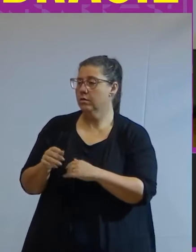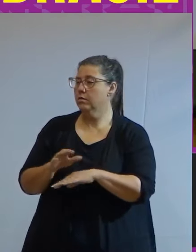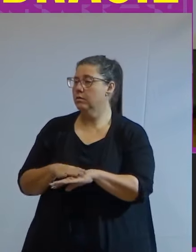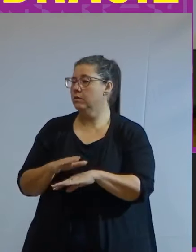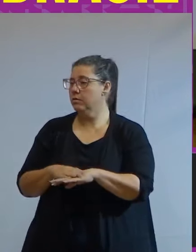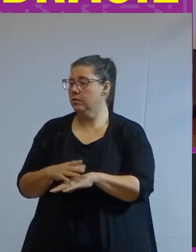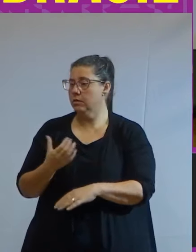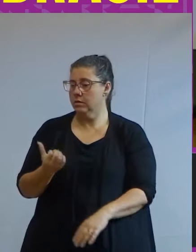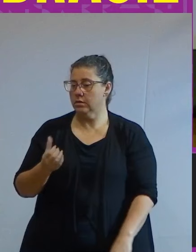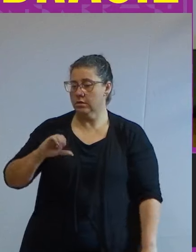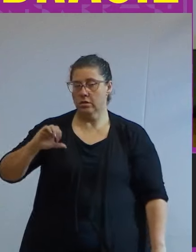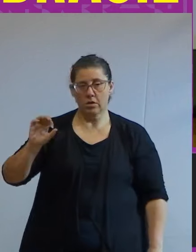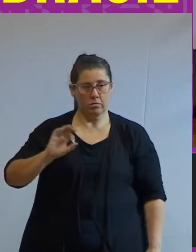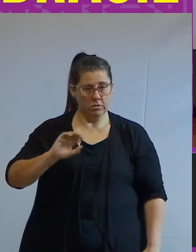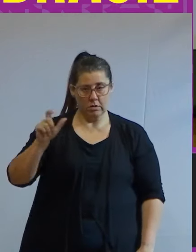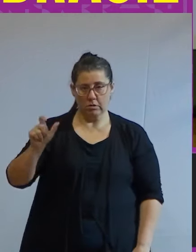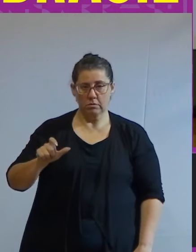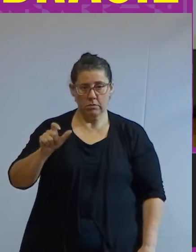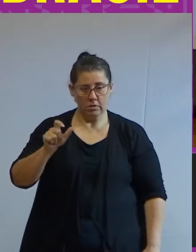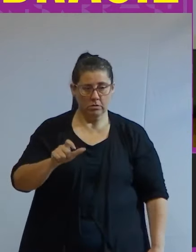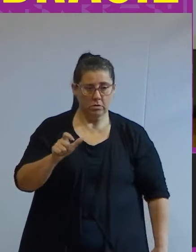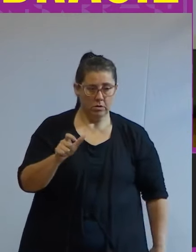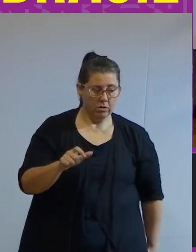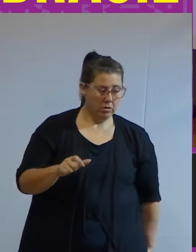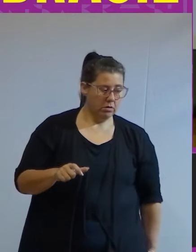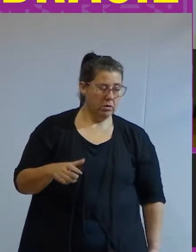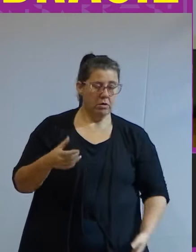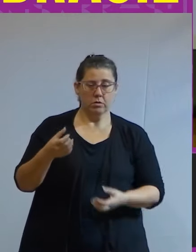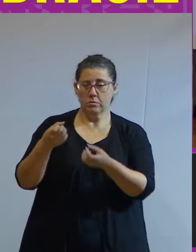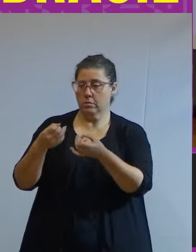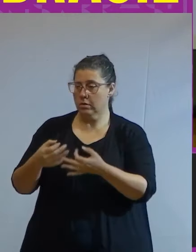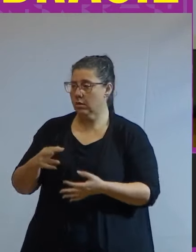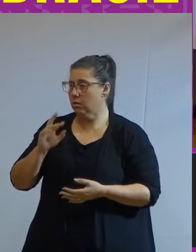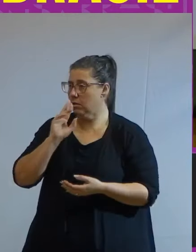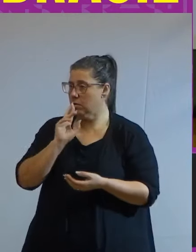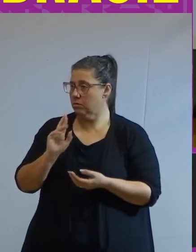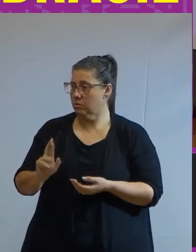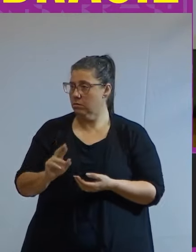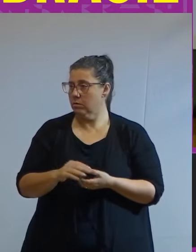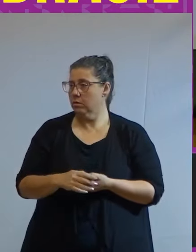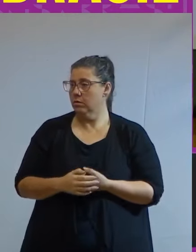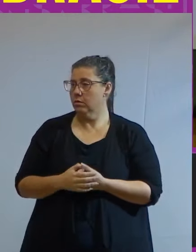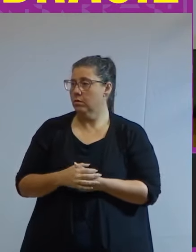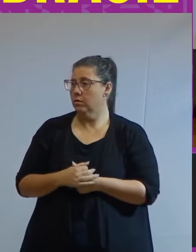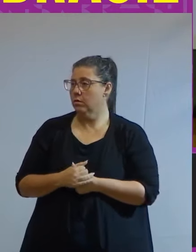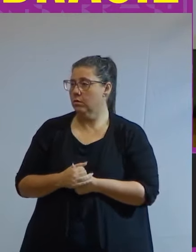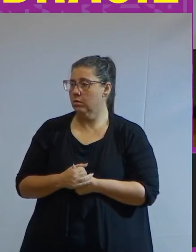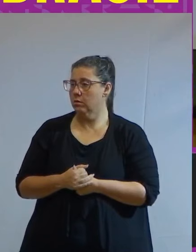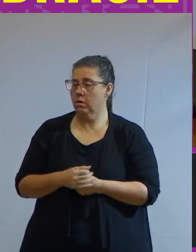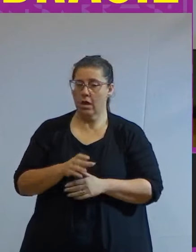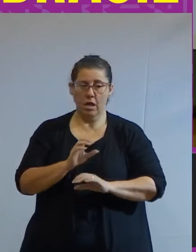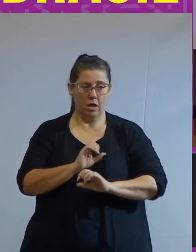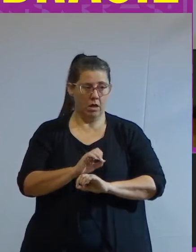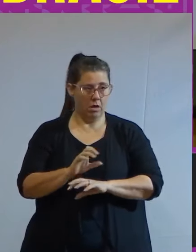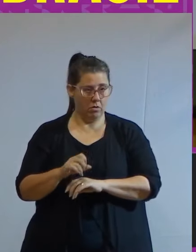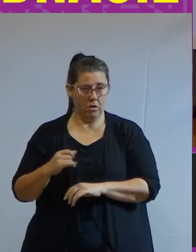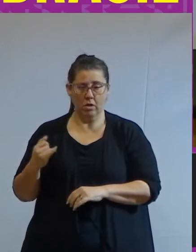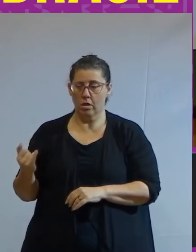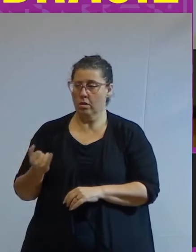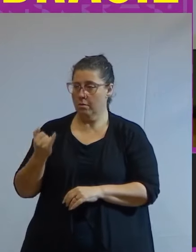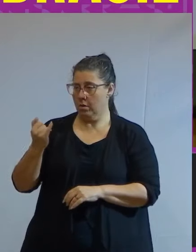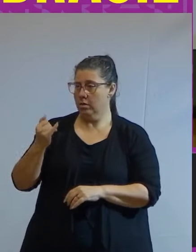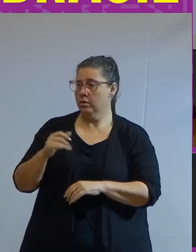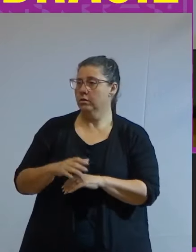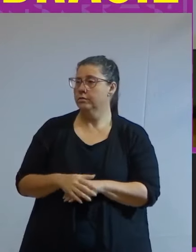69% das pessoas que falaram e responderam é que a educação financeira é muito importante